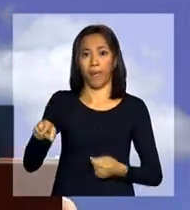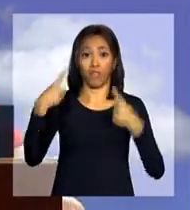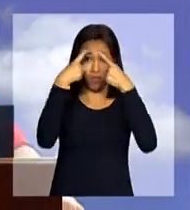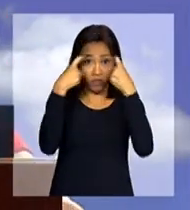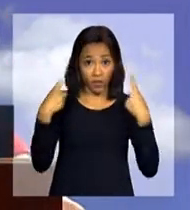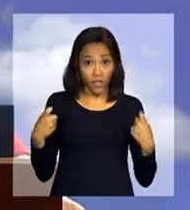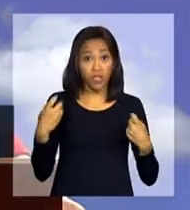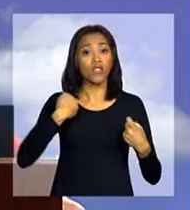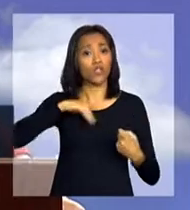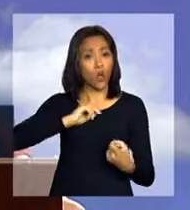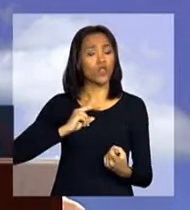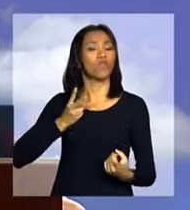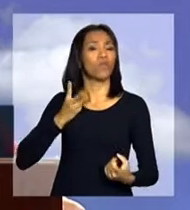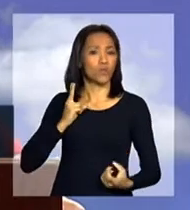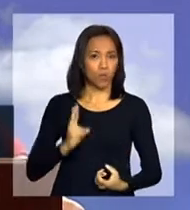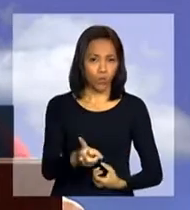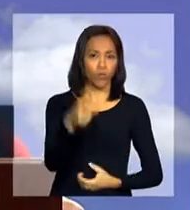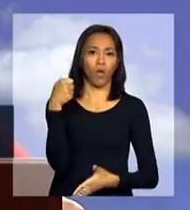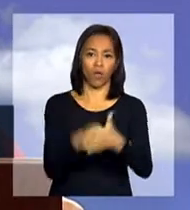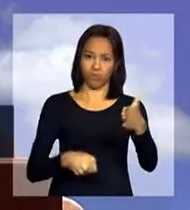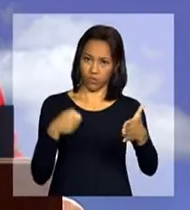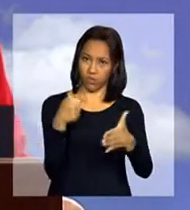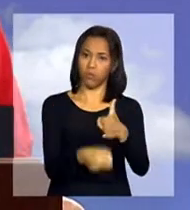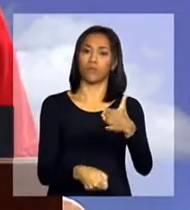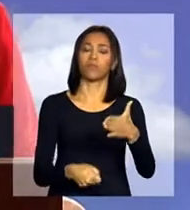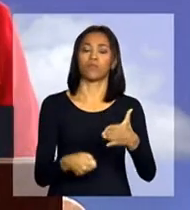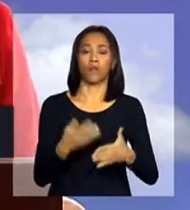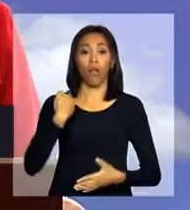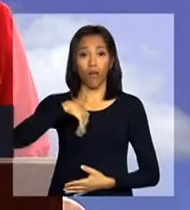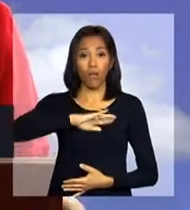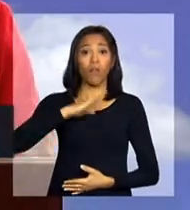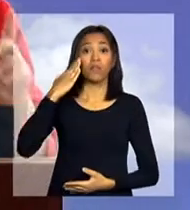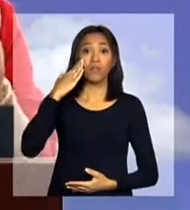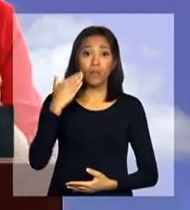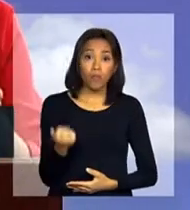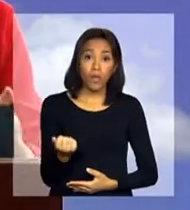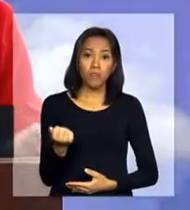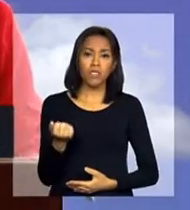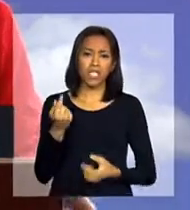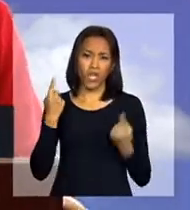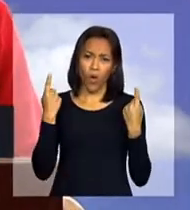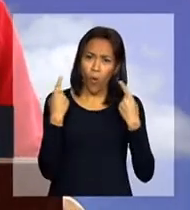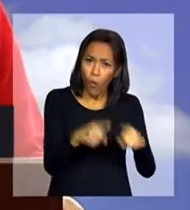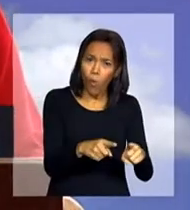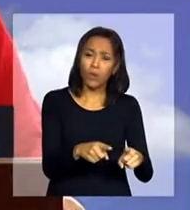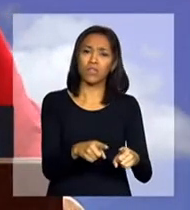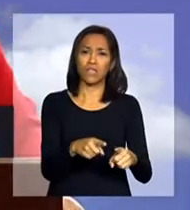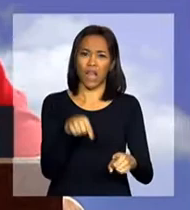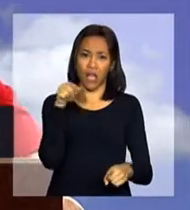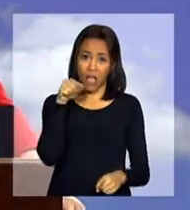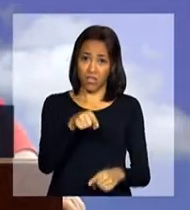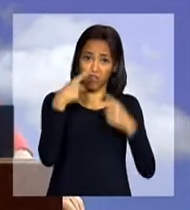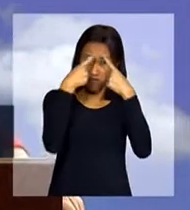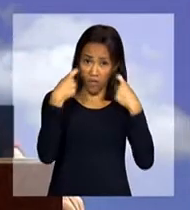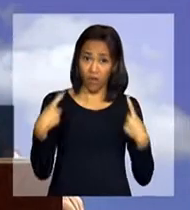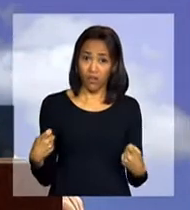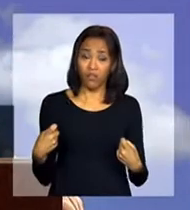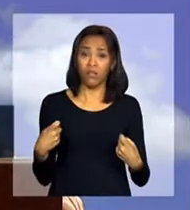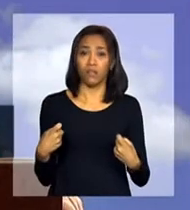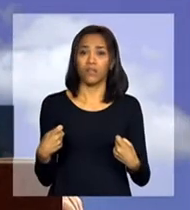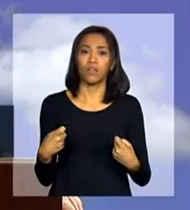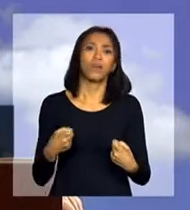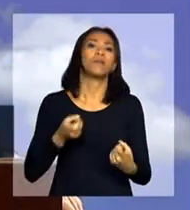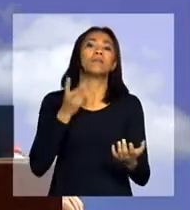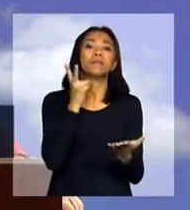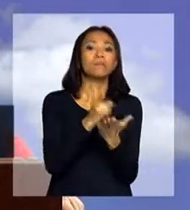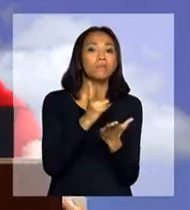e vamos continuar lutando. Sabemos que o combate à violência tem de estar